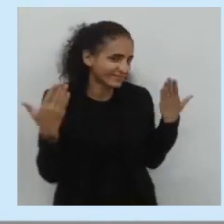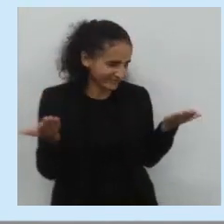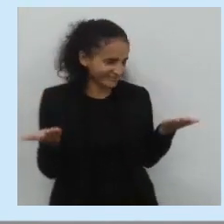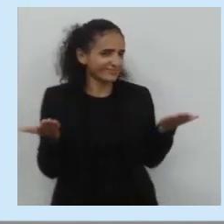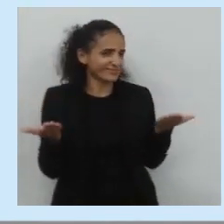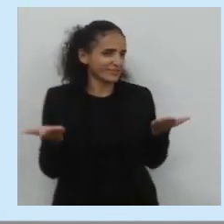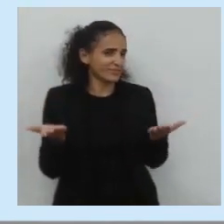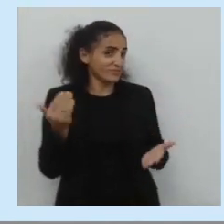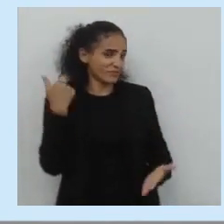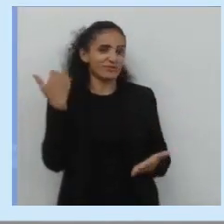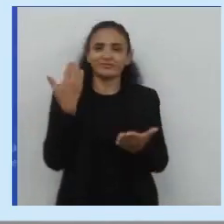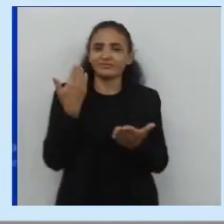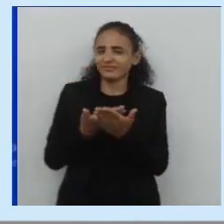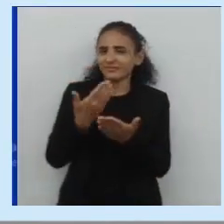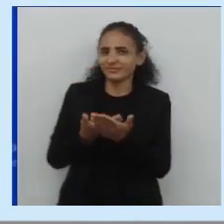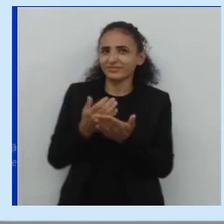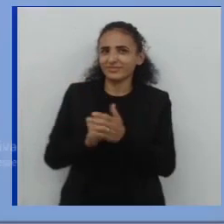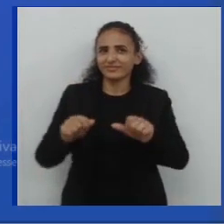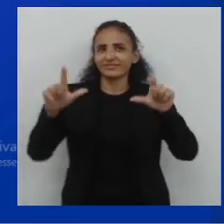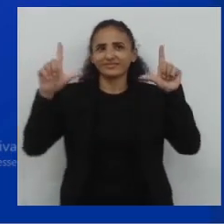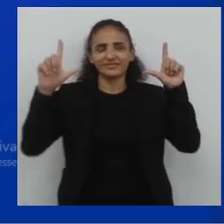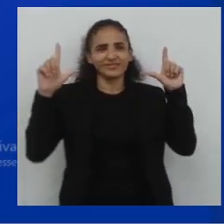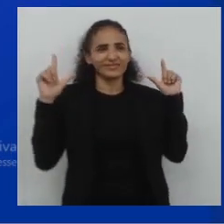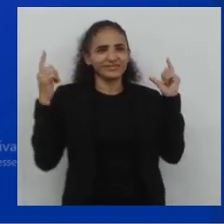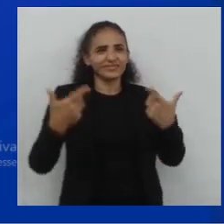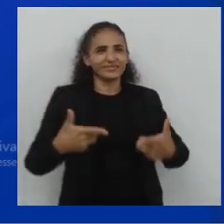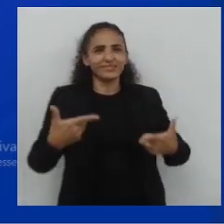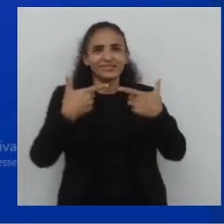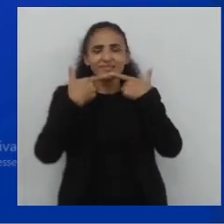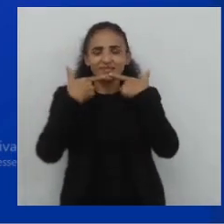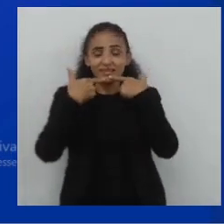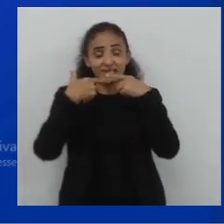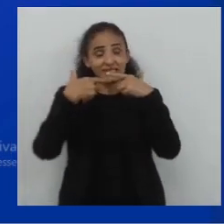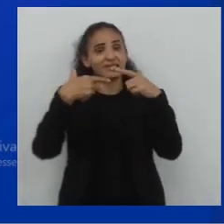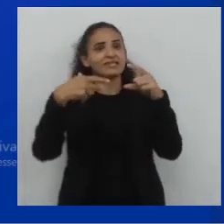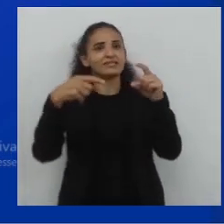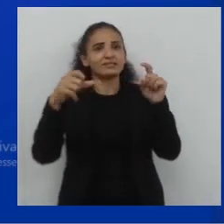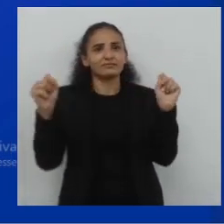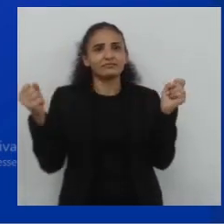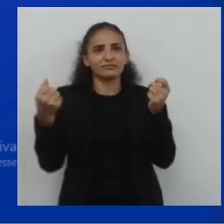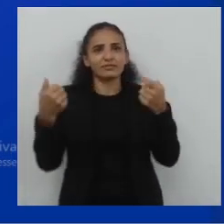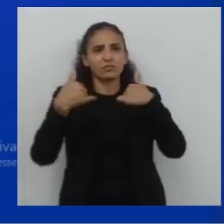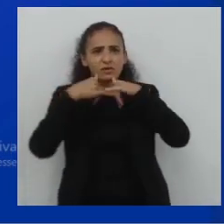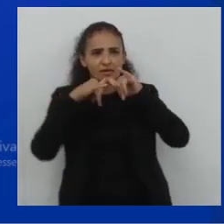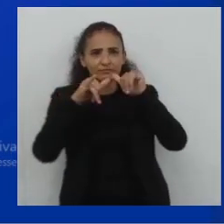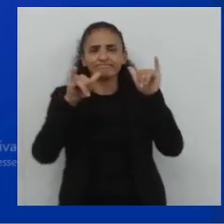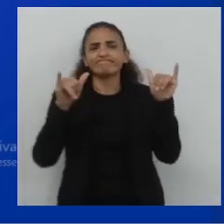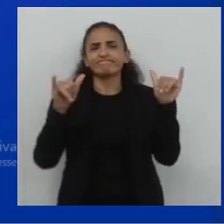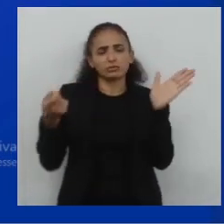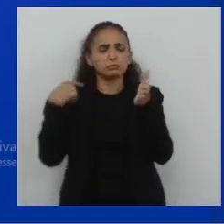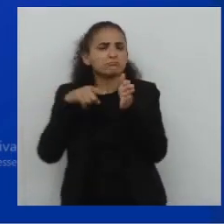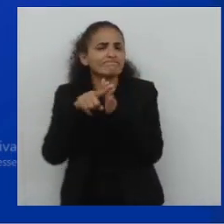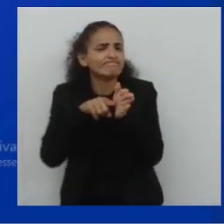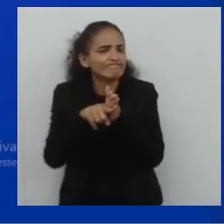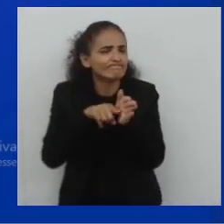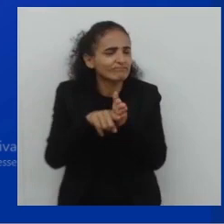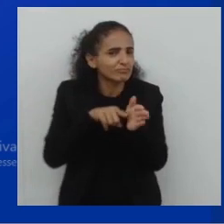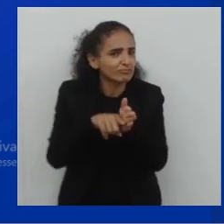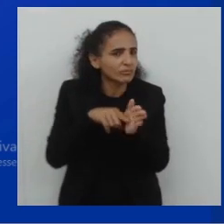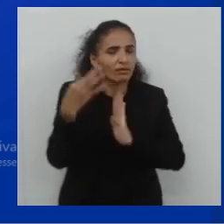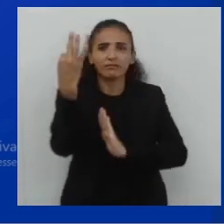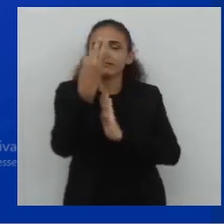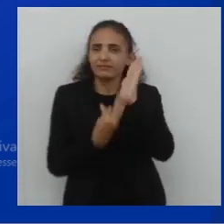nossa aula. Vamos ver como há na tela o tema da nossa aula de hoje, divulgação de pesquisa